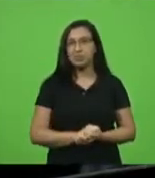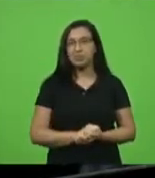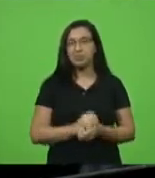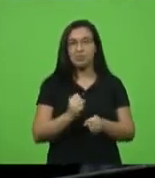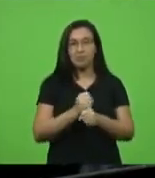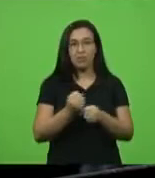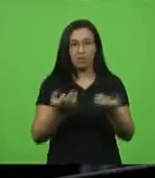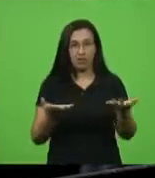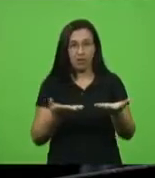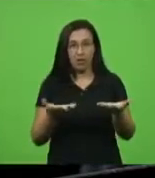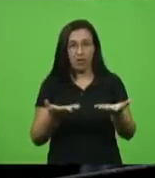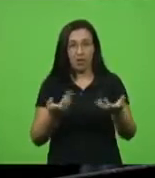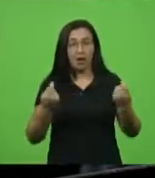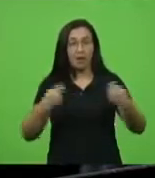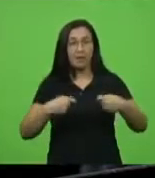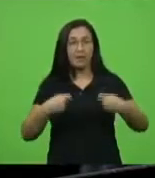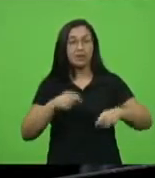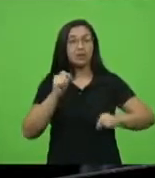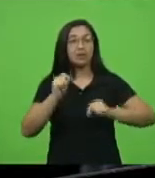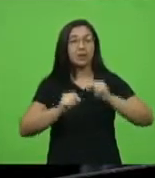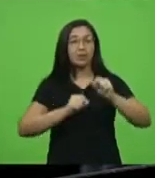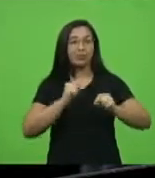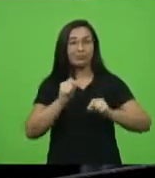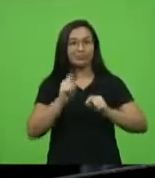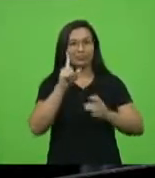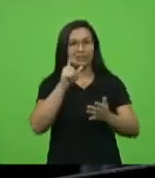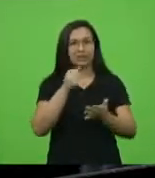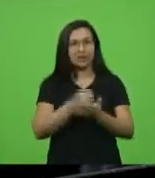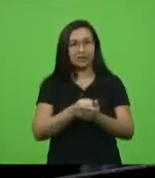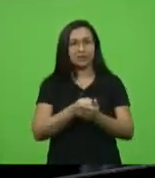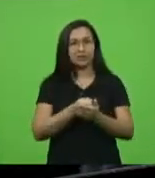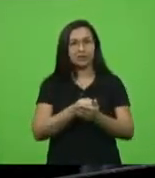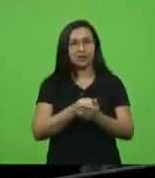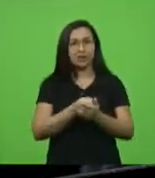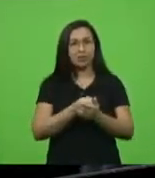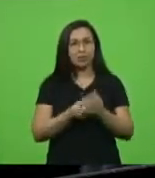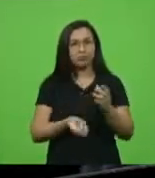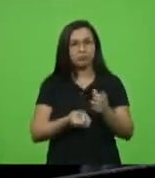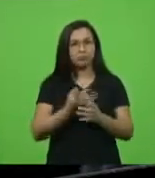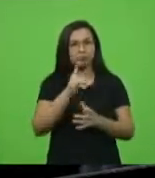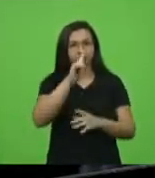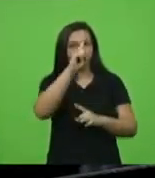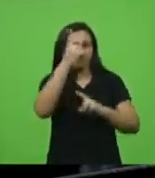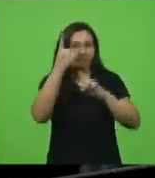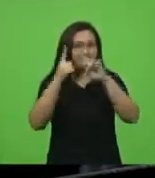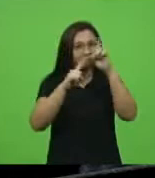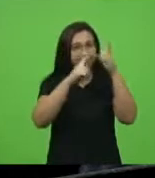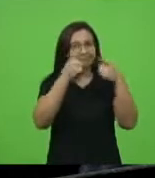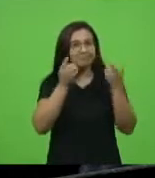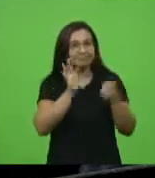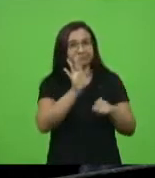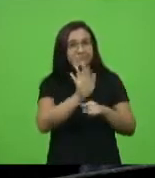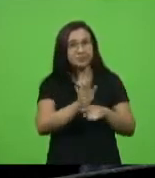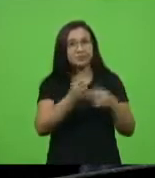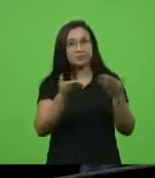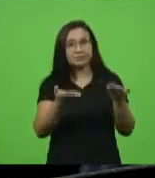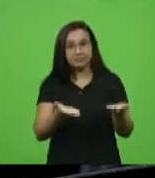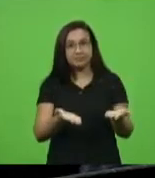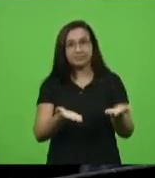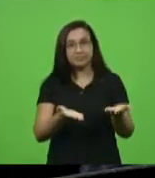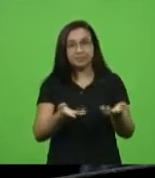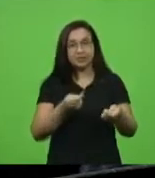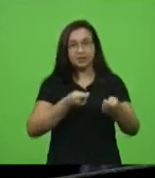nós vamos precisar tomar iniciativas mais criativas, de fato, para estruturar a sustentabilidade